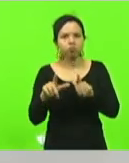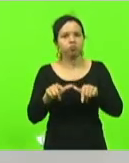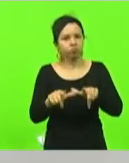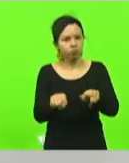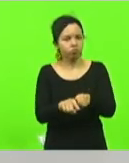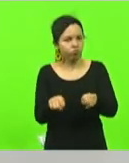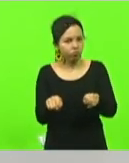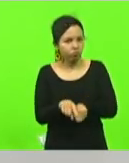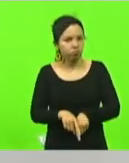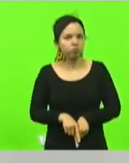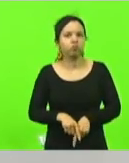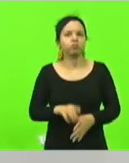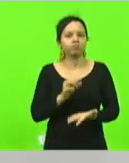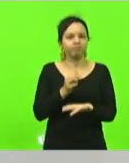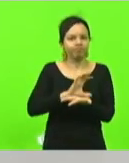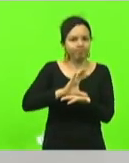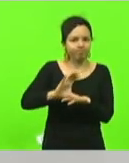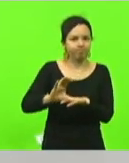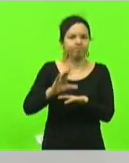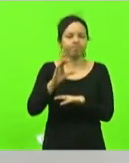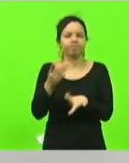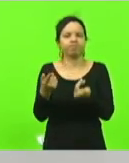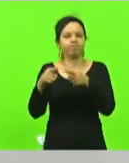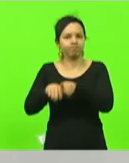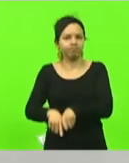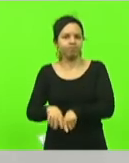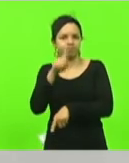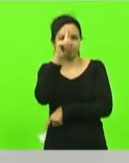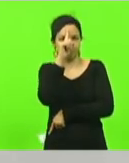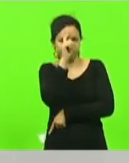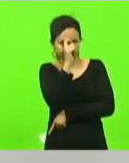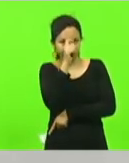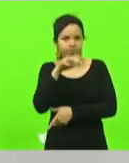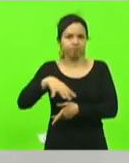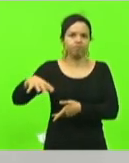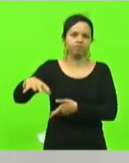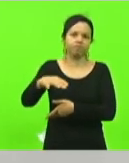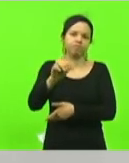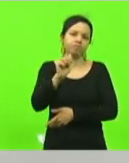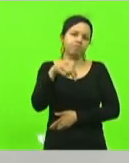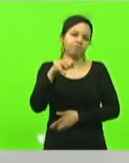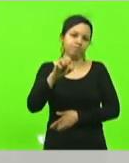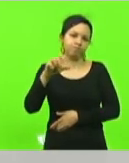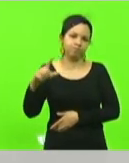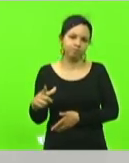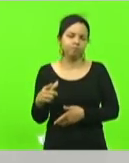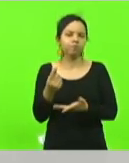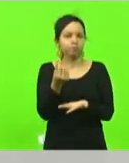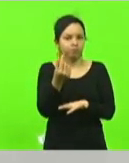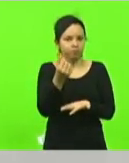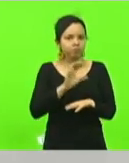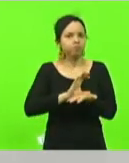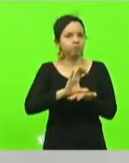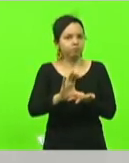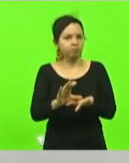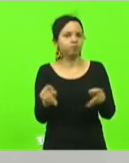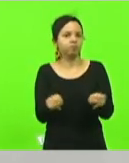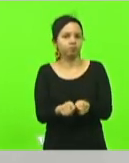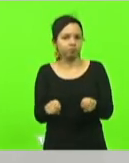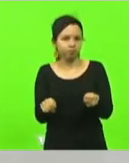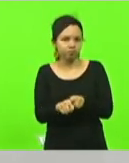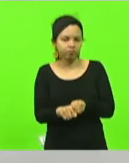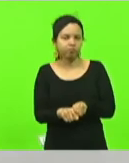de convênio para hospitais dos municípios da nossa Amurel então repasse de valores também referentes a